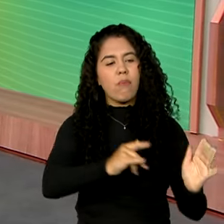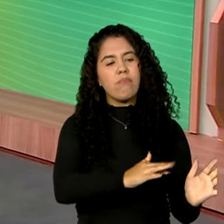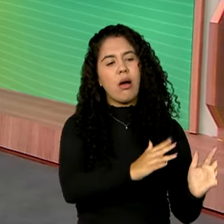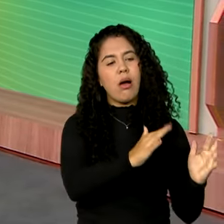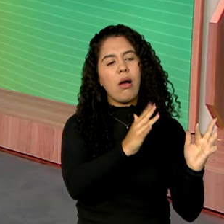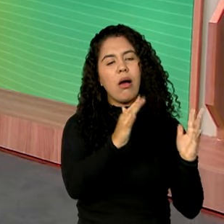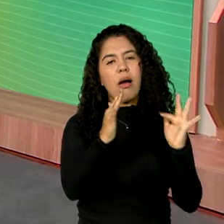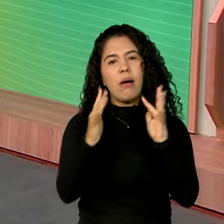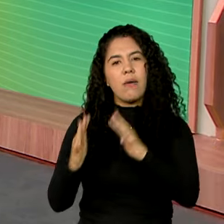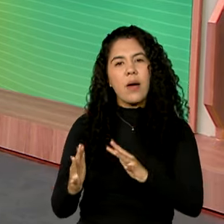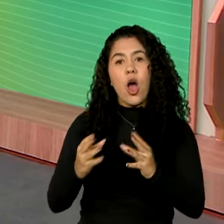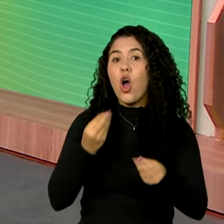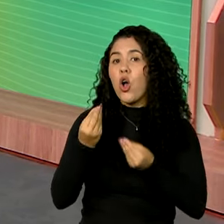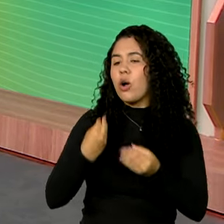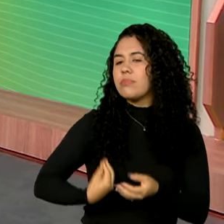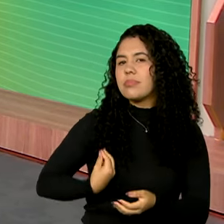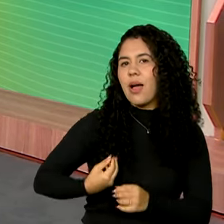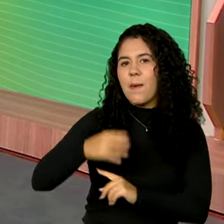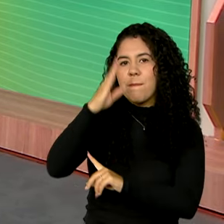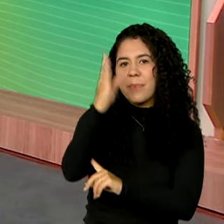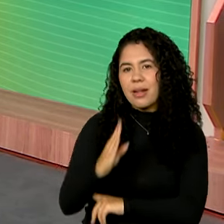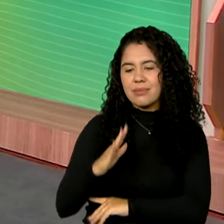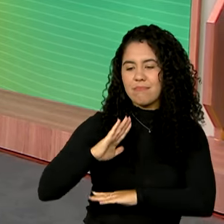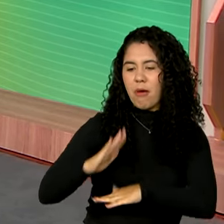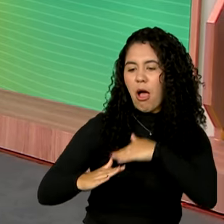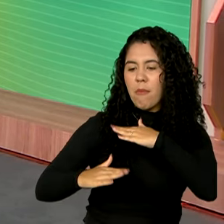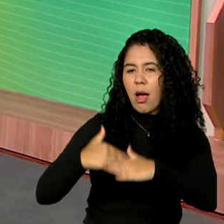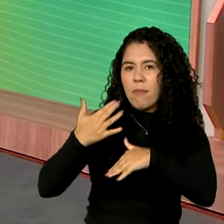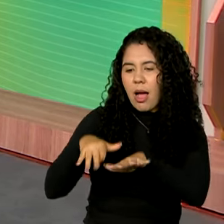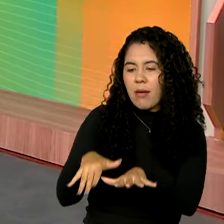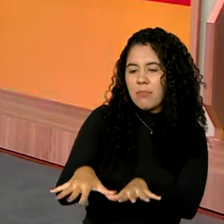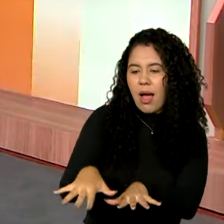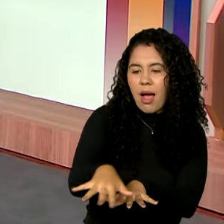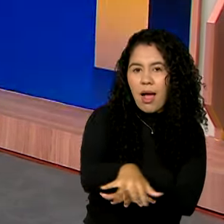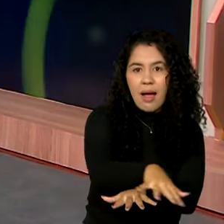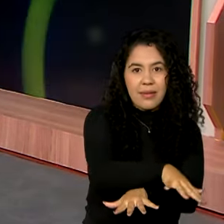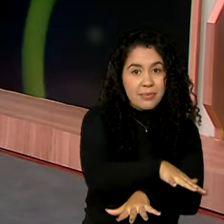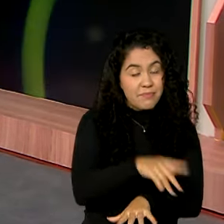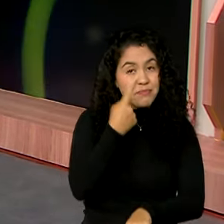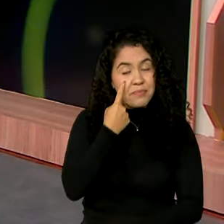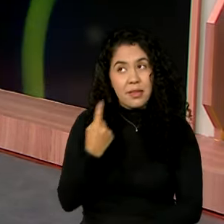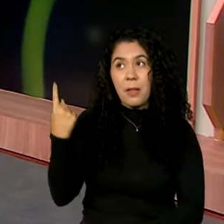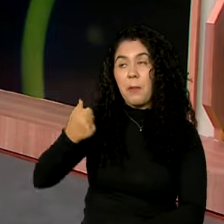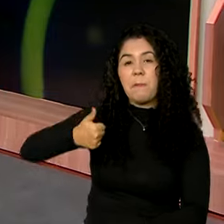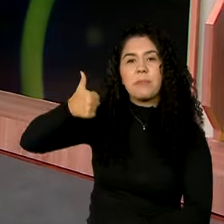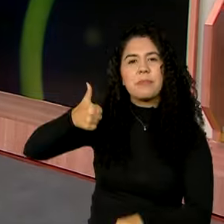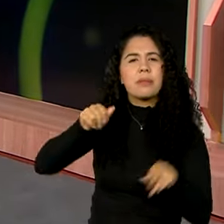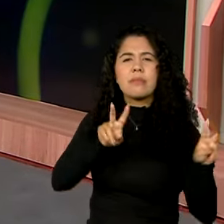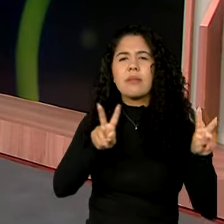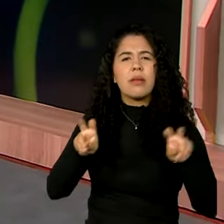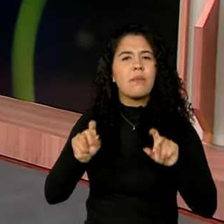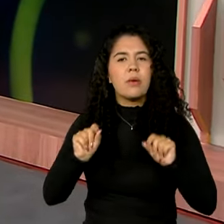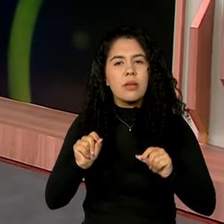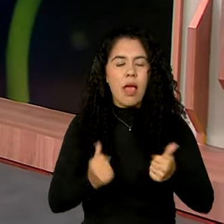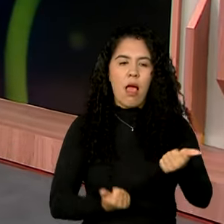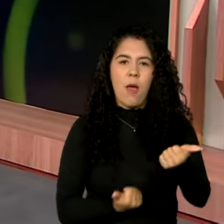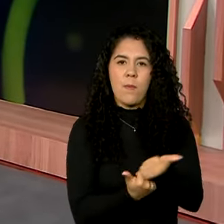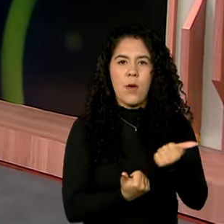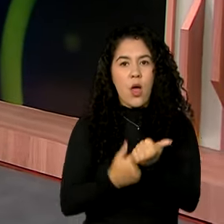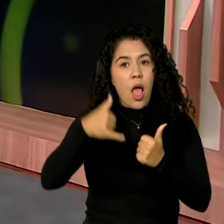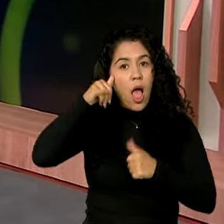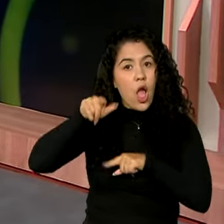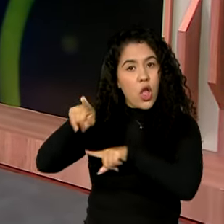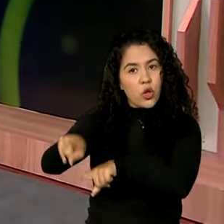como o país está avançando em diferentes áreas. Vamos começar, então, pelo apoio à agricultura familiar.